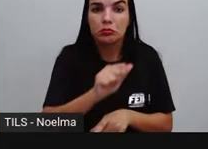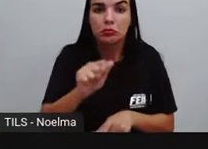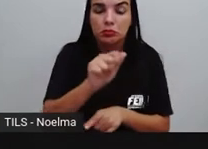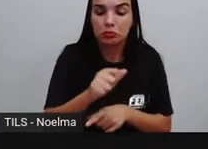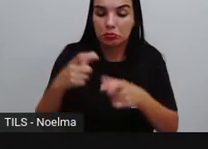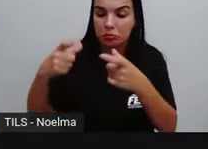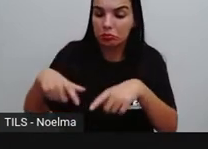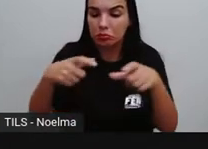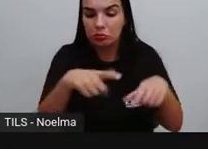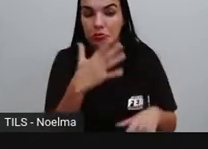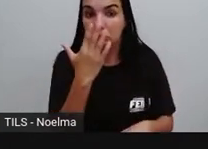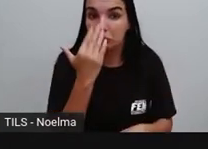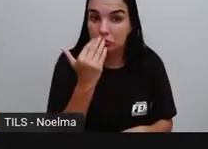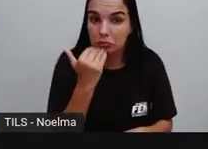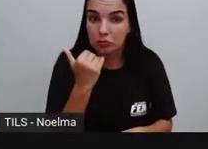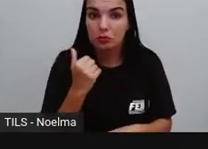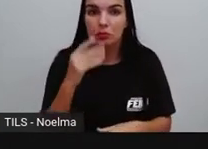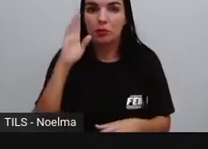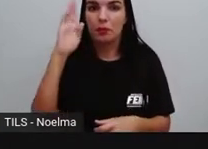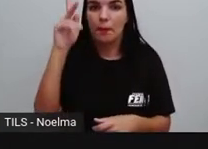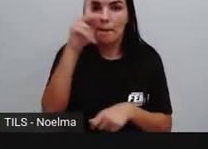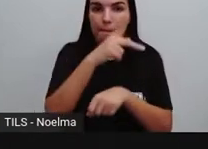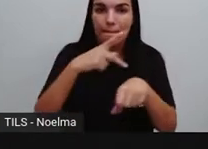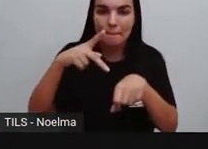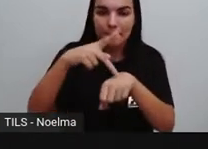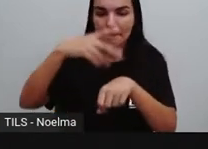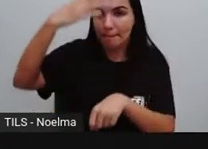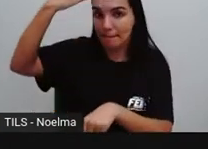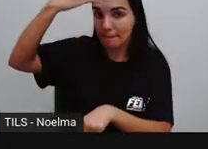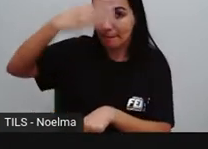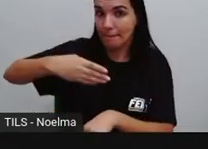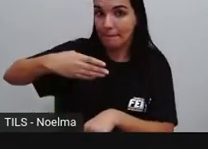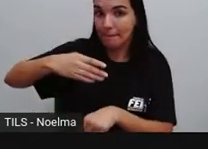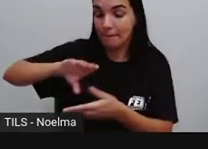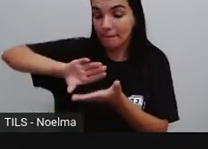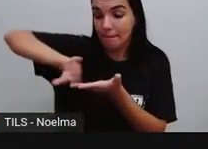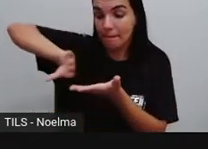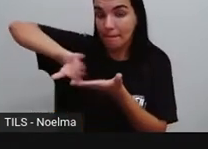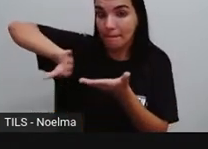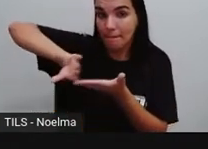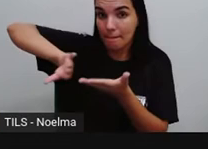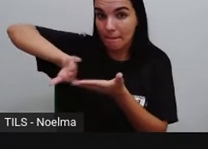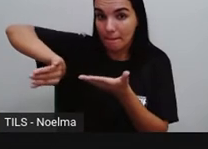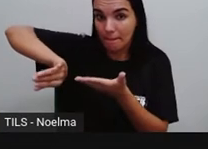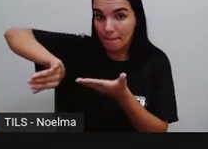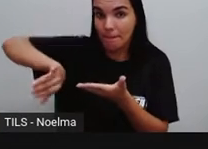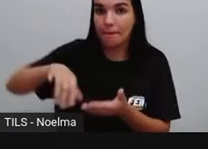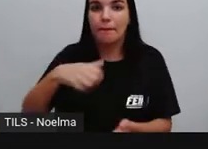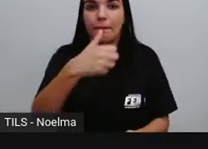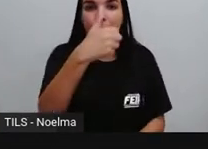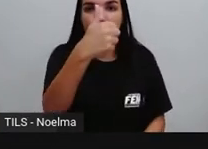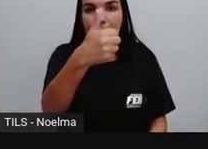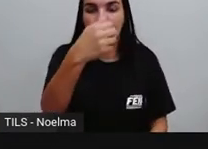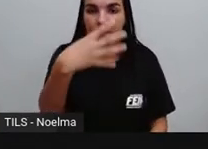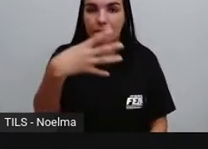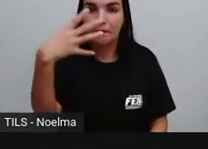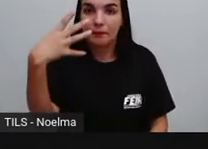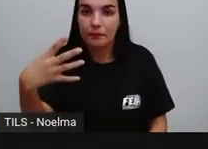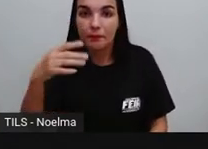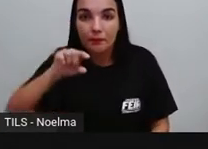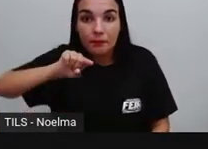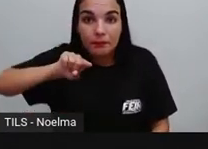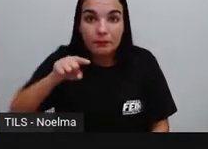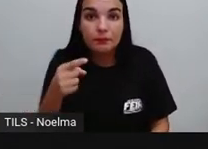setor de alimentos, o país se comprometeu a tirar 144